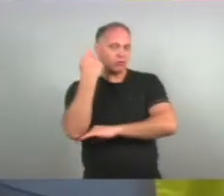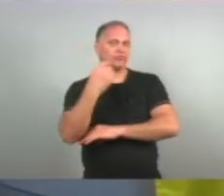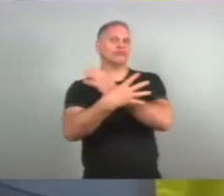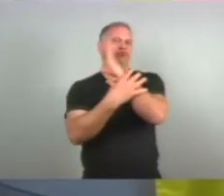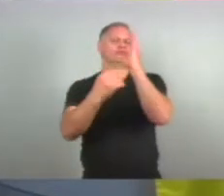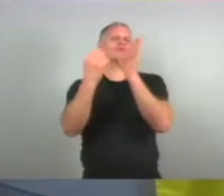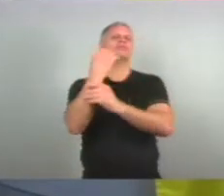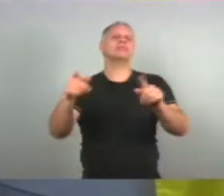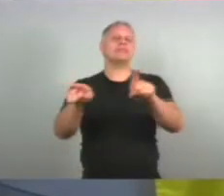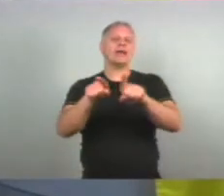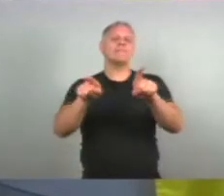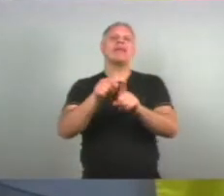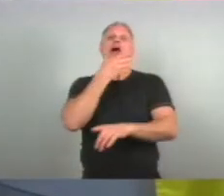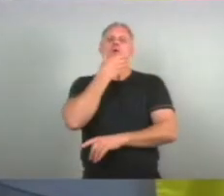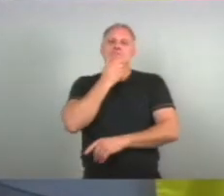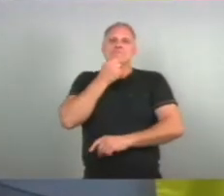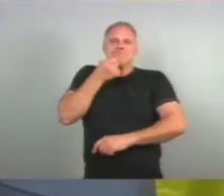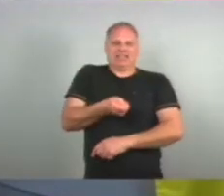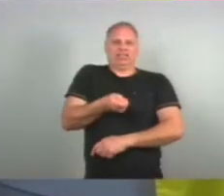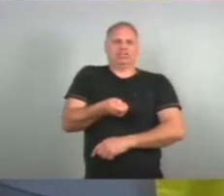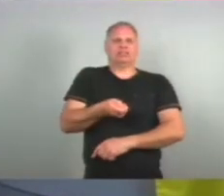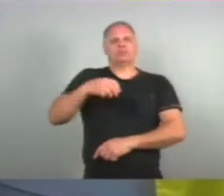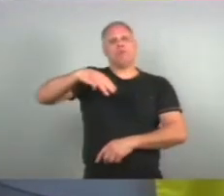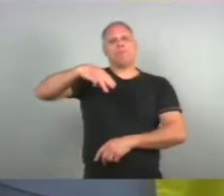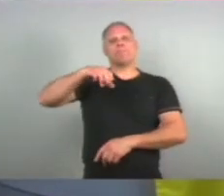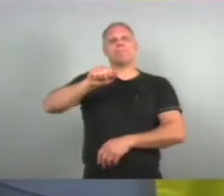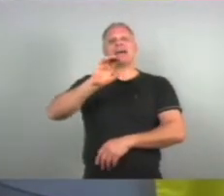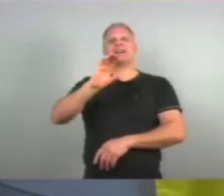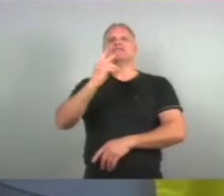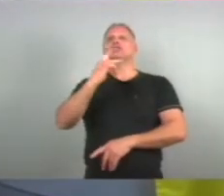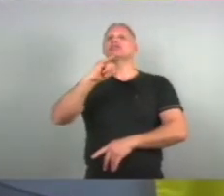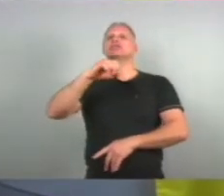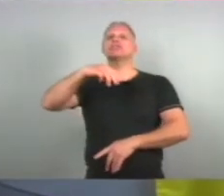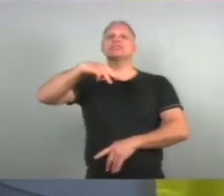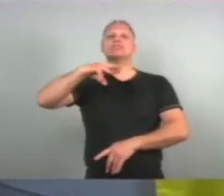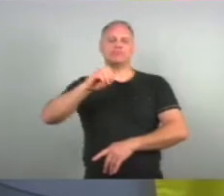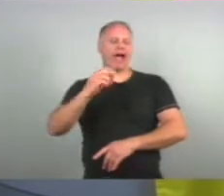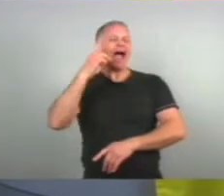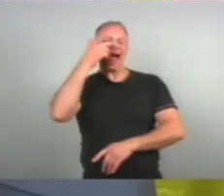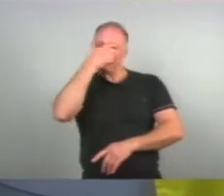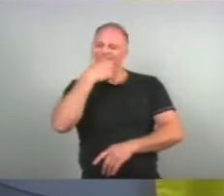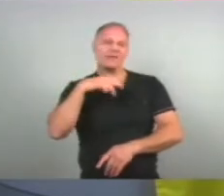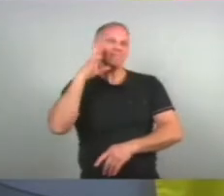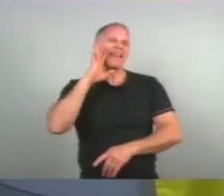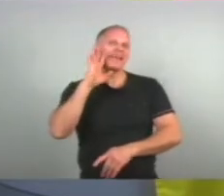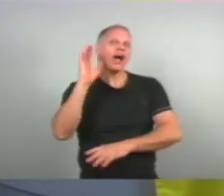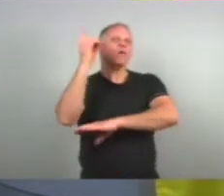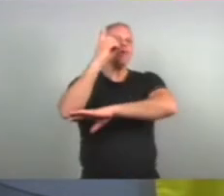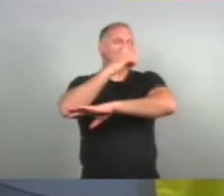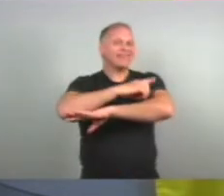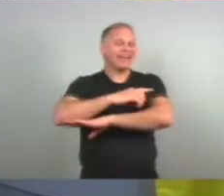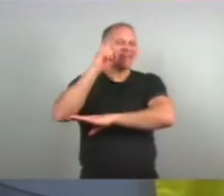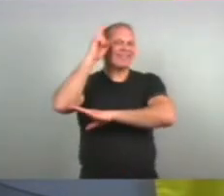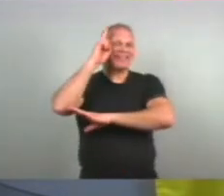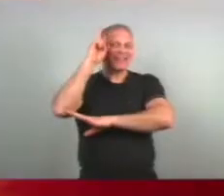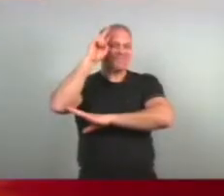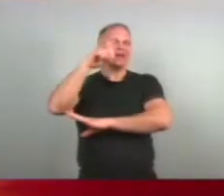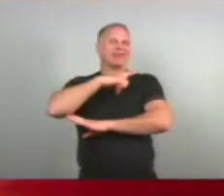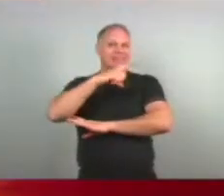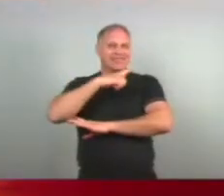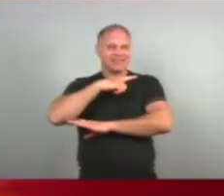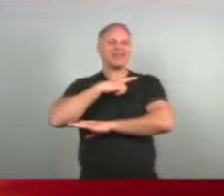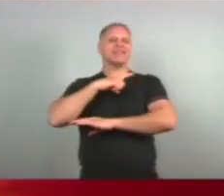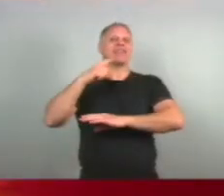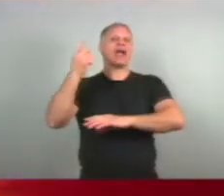machismo Angelita, achei um recorte assim Que casou muito bem com essa data Para a gente lembrar que a gente tem que ter a